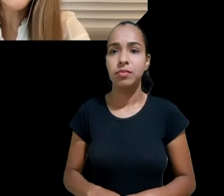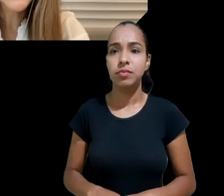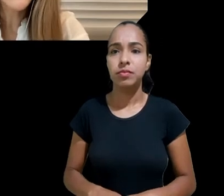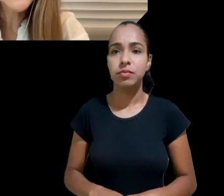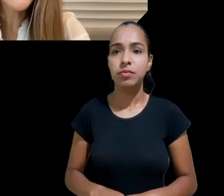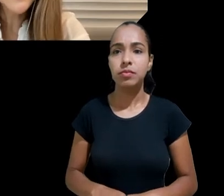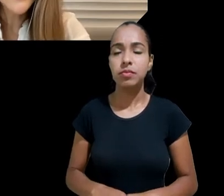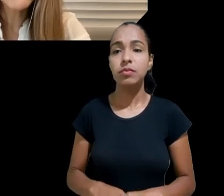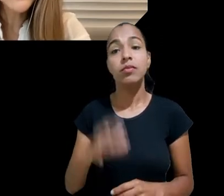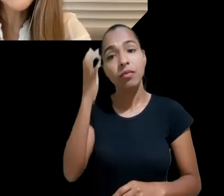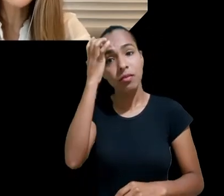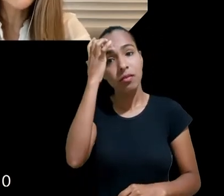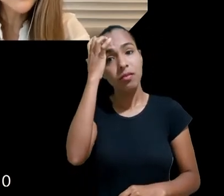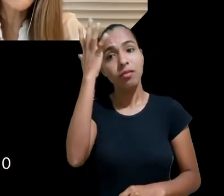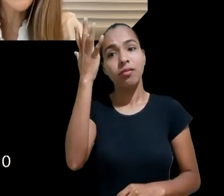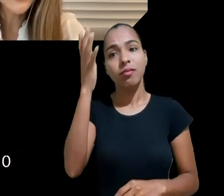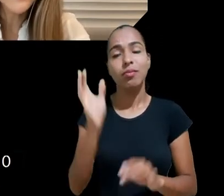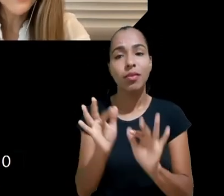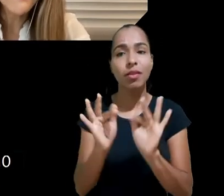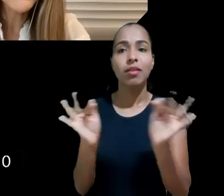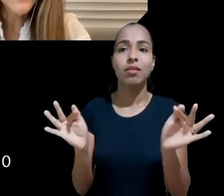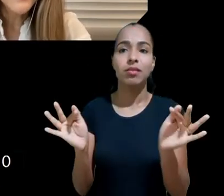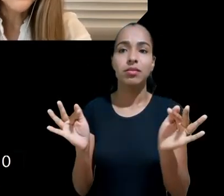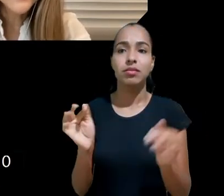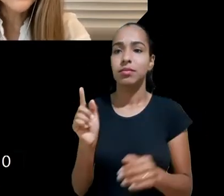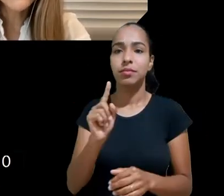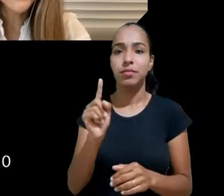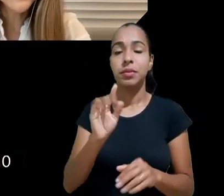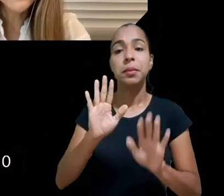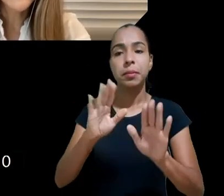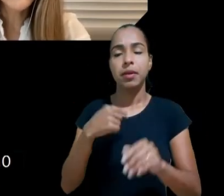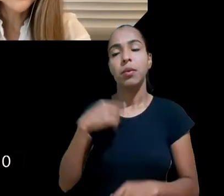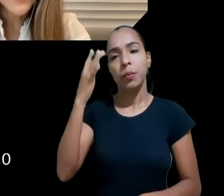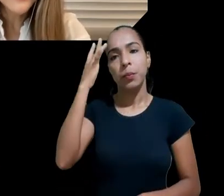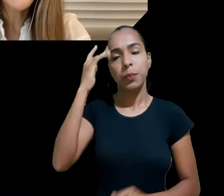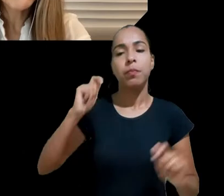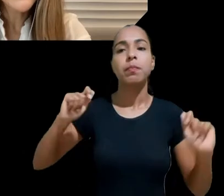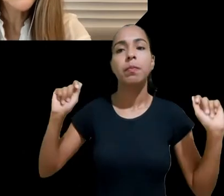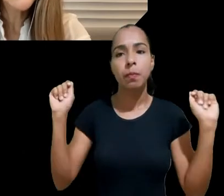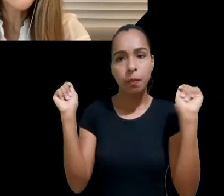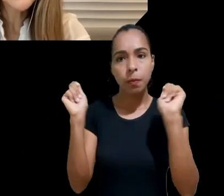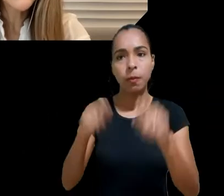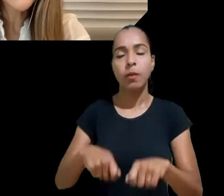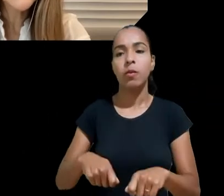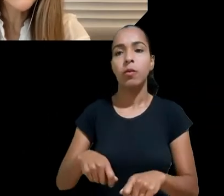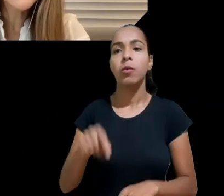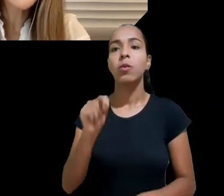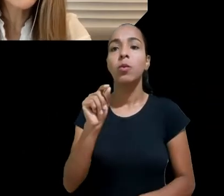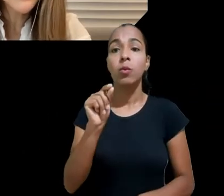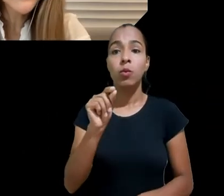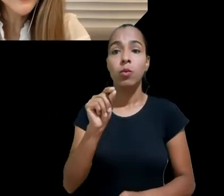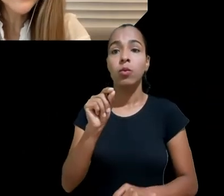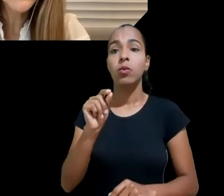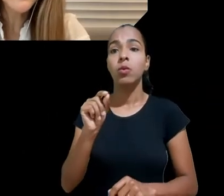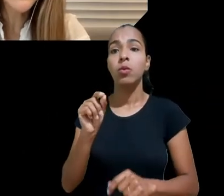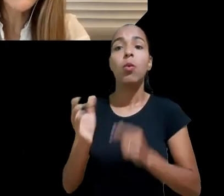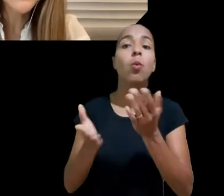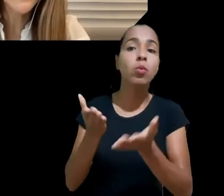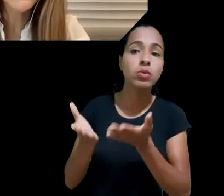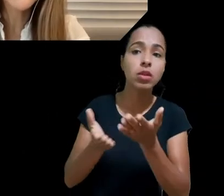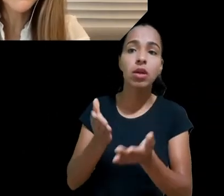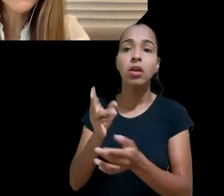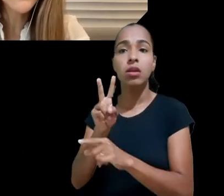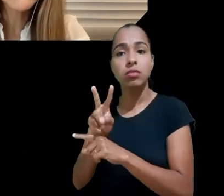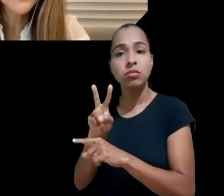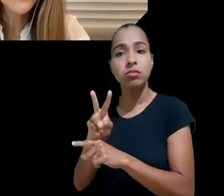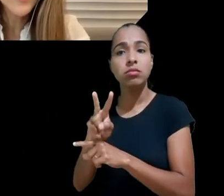Caitlin, eu entendo que sim, é possível se cogitar desse dever geral de cuidado a partir de uma interpretação sistemática do artigo